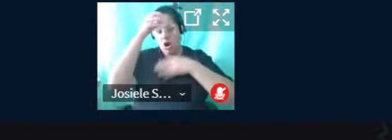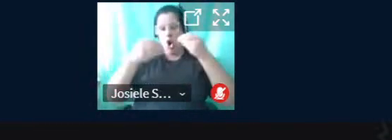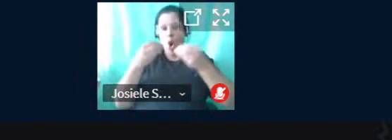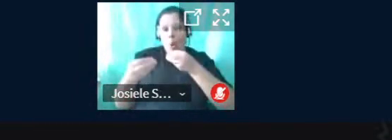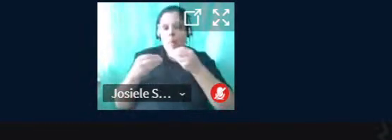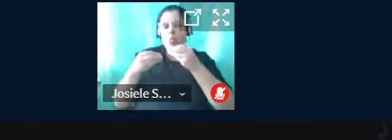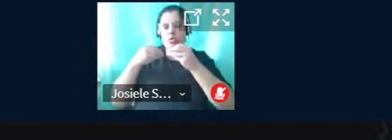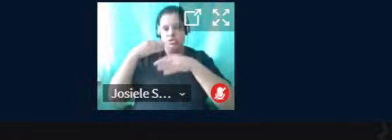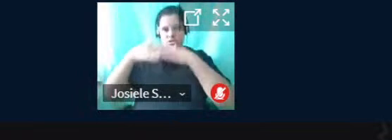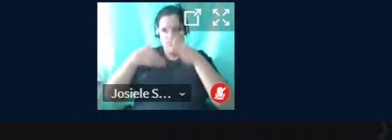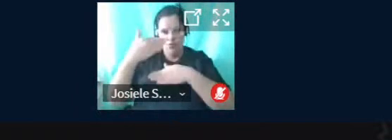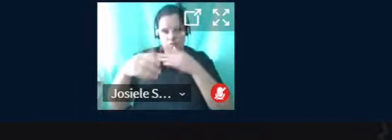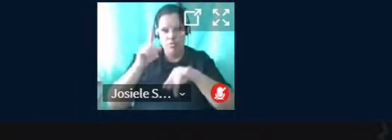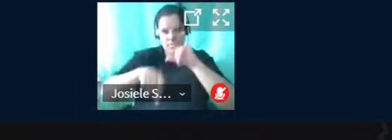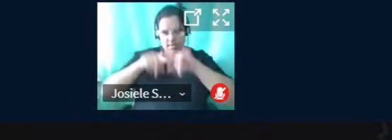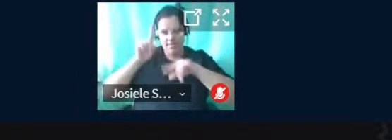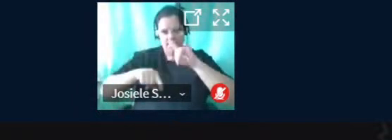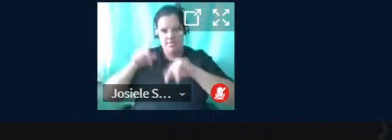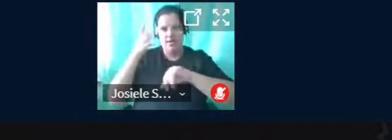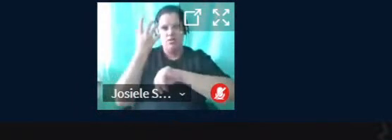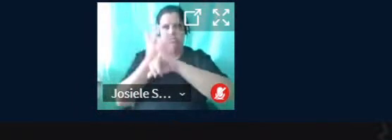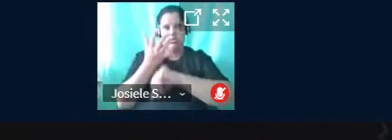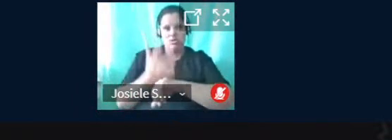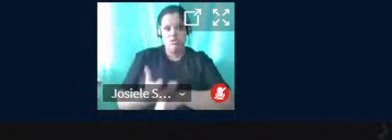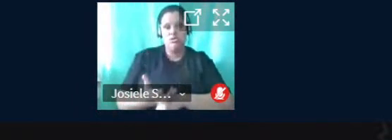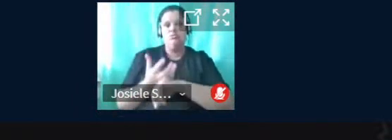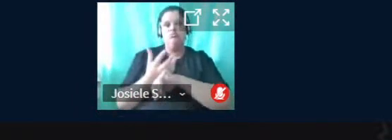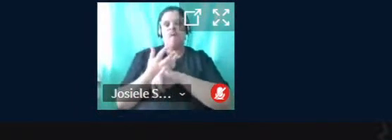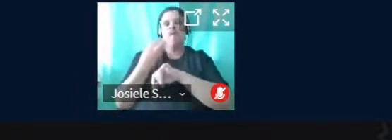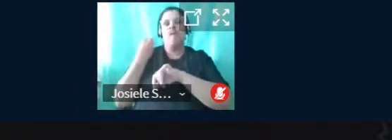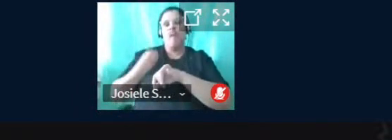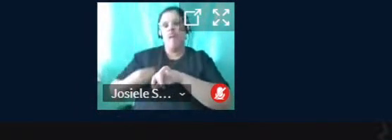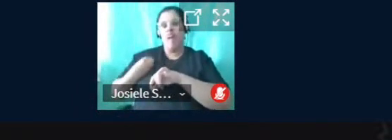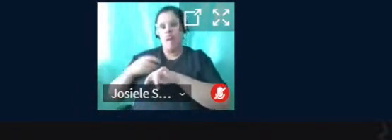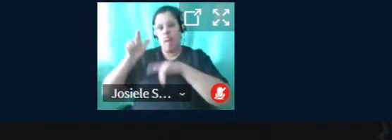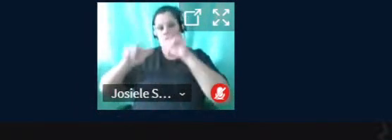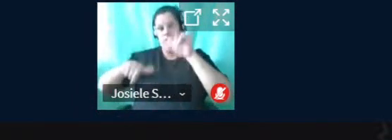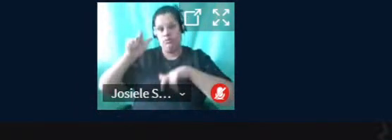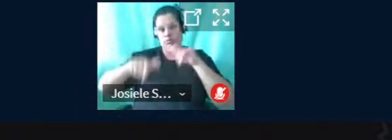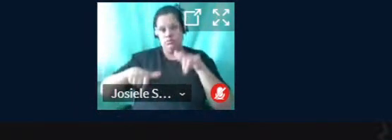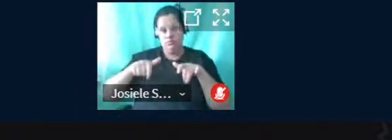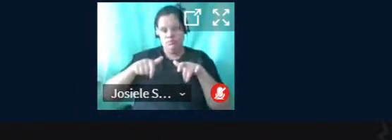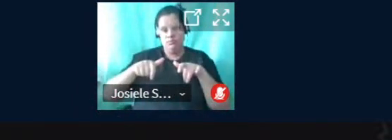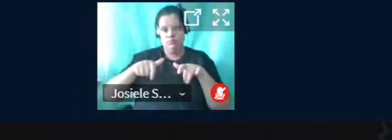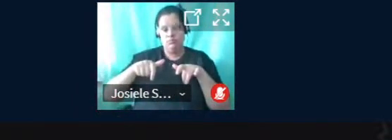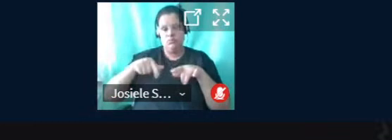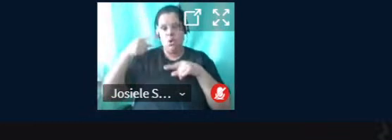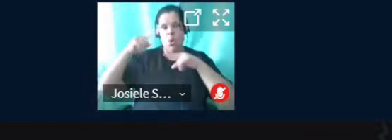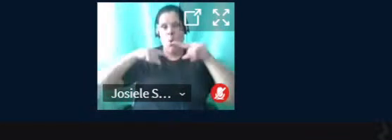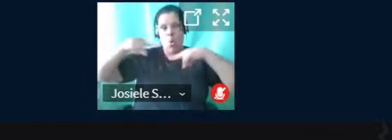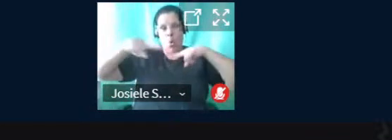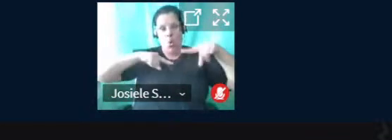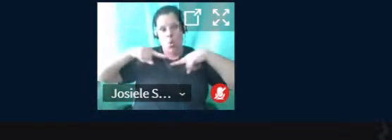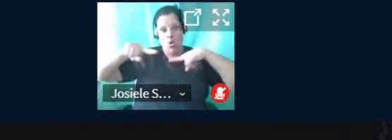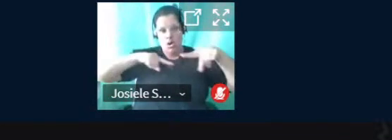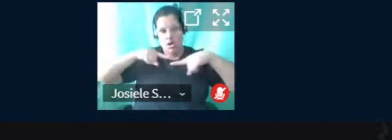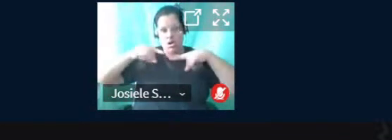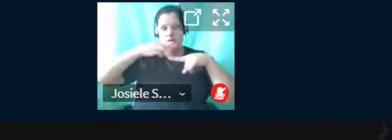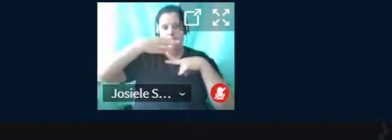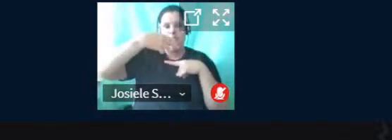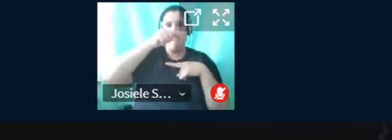desenvolvimento de materiais didáticos relacionados à realidade dos discentes. Sob a coordenação do professor Maurício Soares Ortiz,